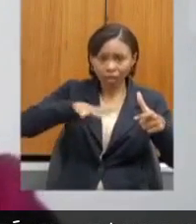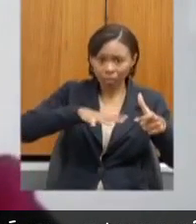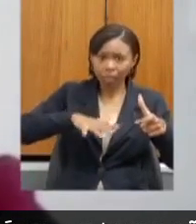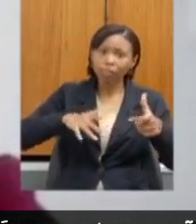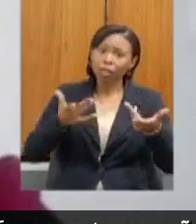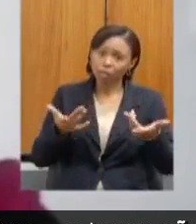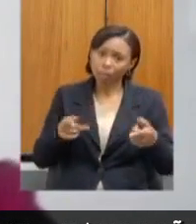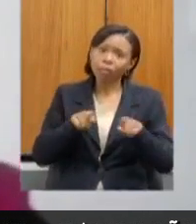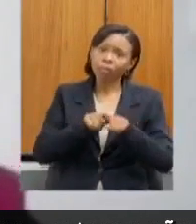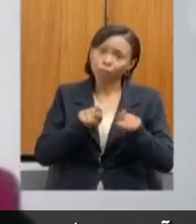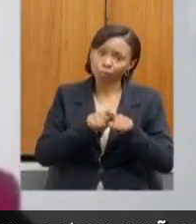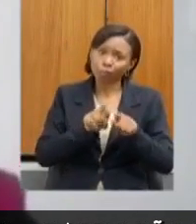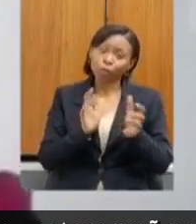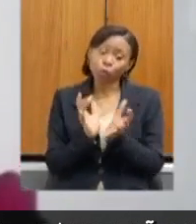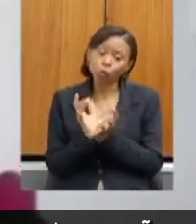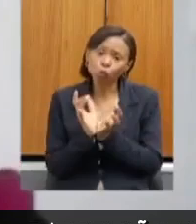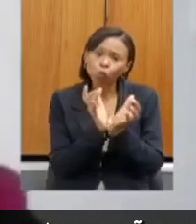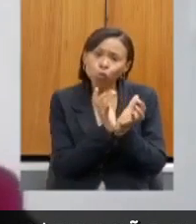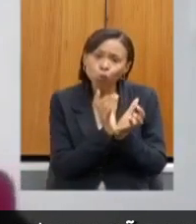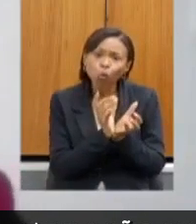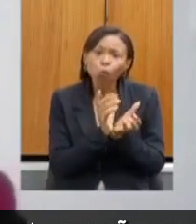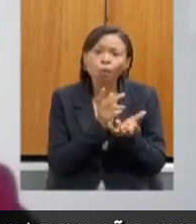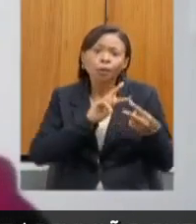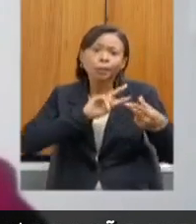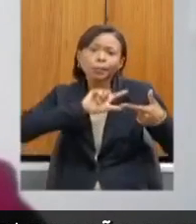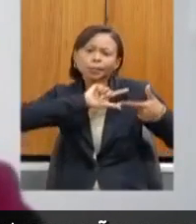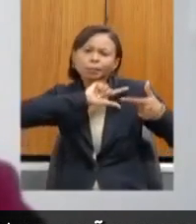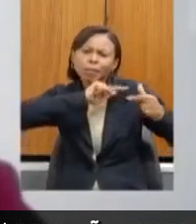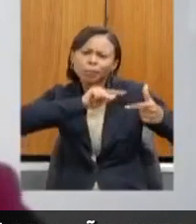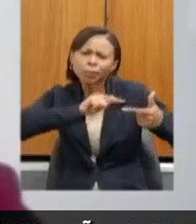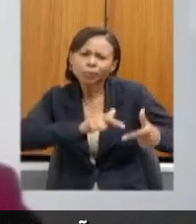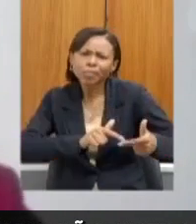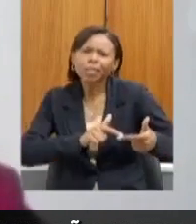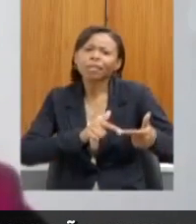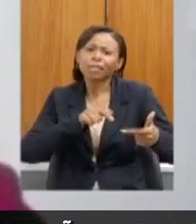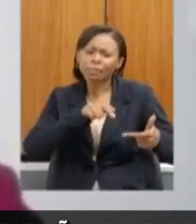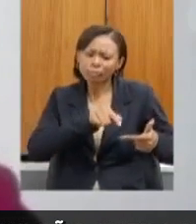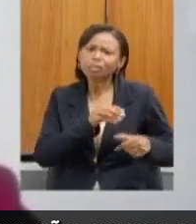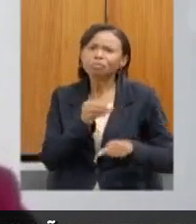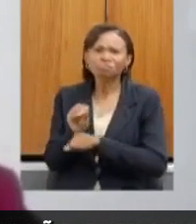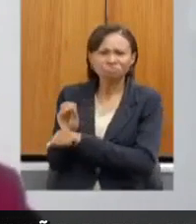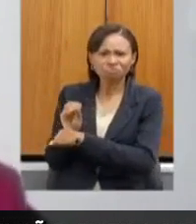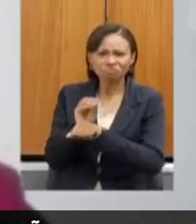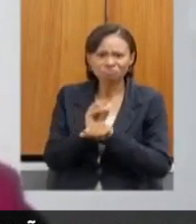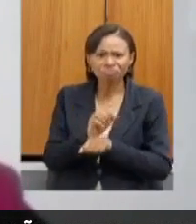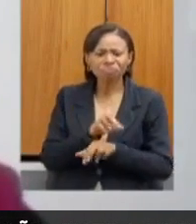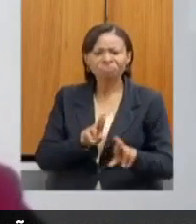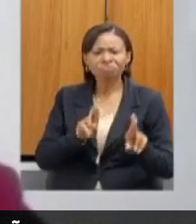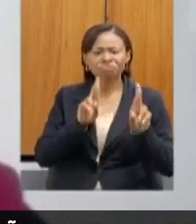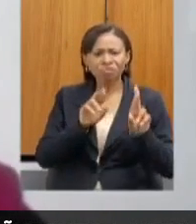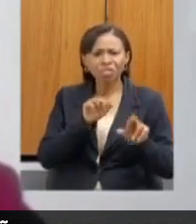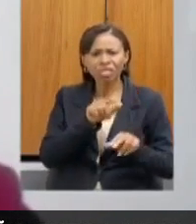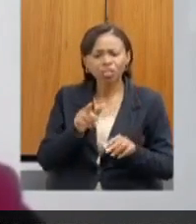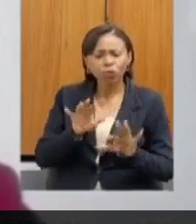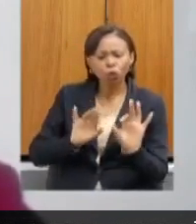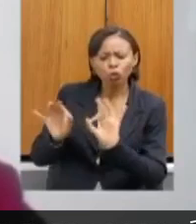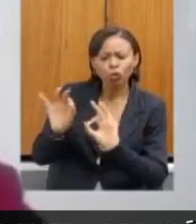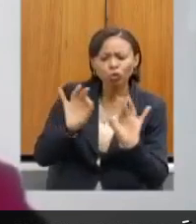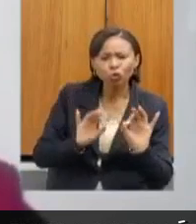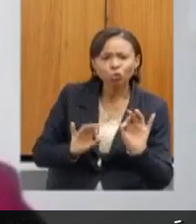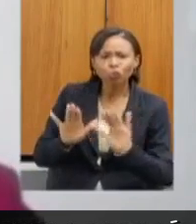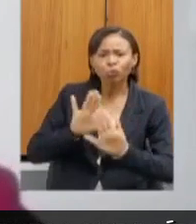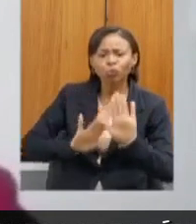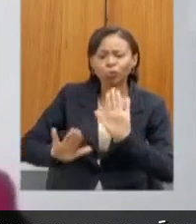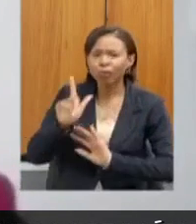têm sido as comunidades tradicionais, têm sido as pessoas que sempre viveram naquele lugar, manejando bem a água, as plantas, os bichos, enfim.